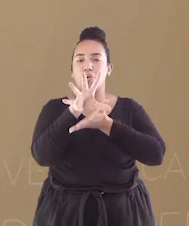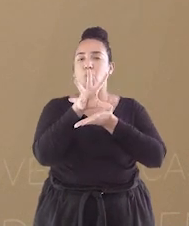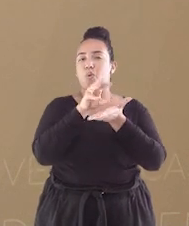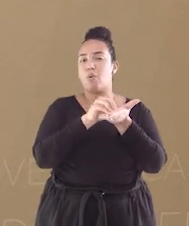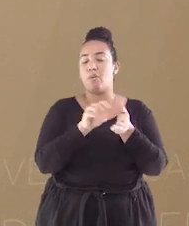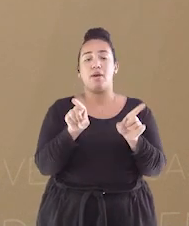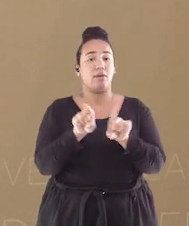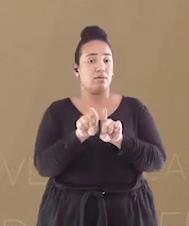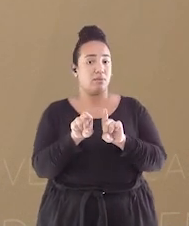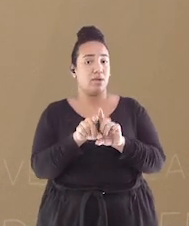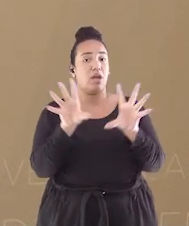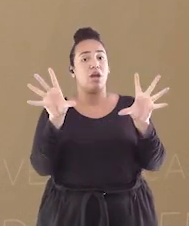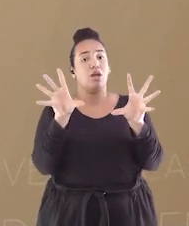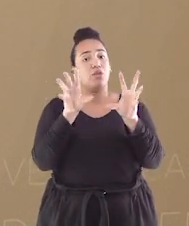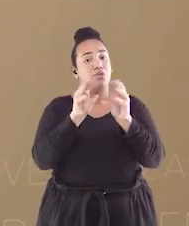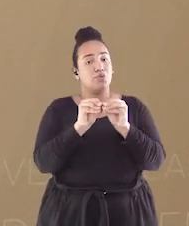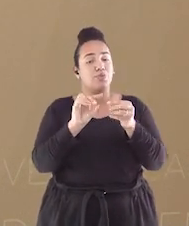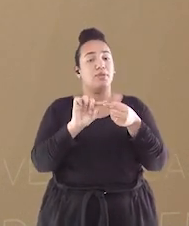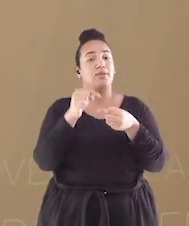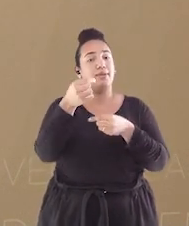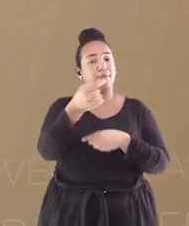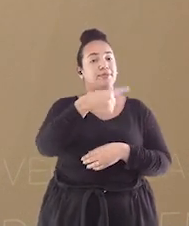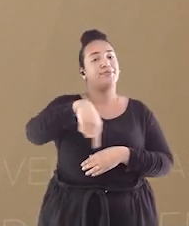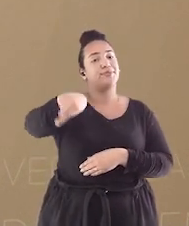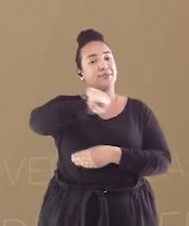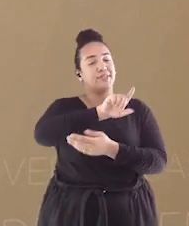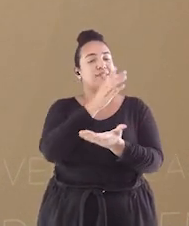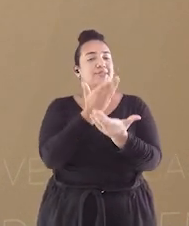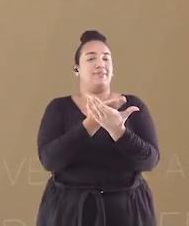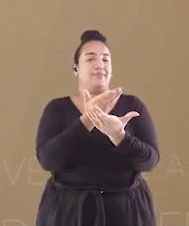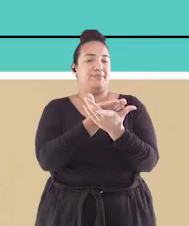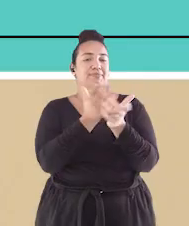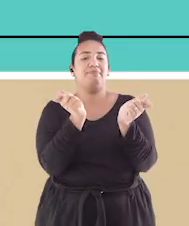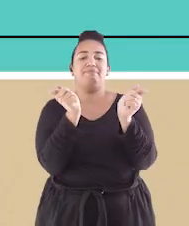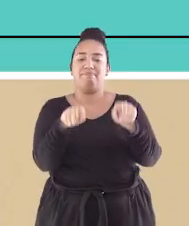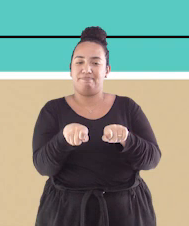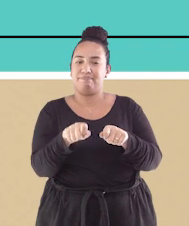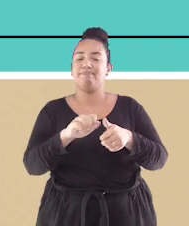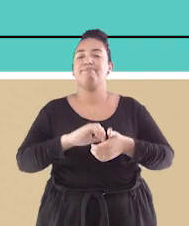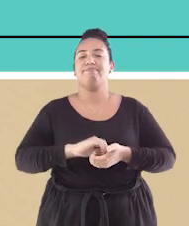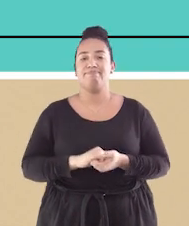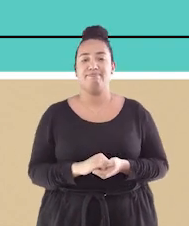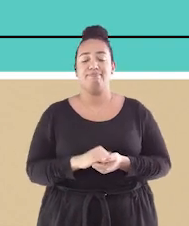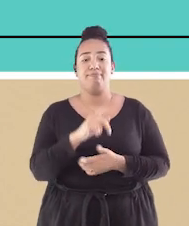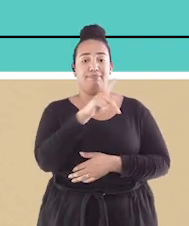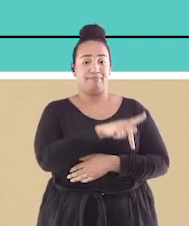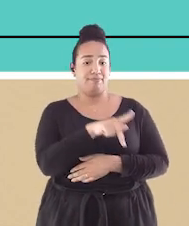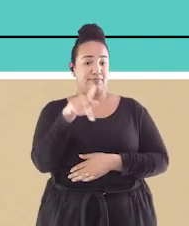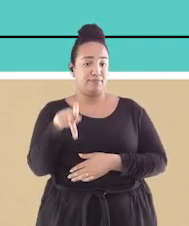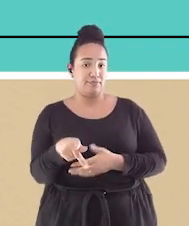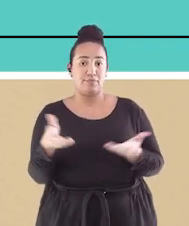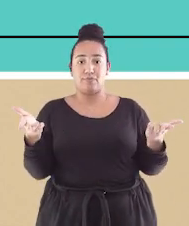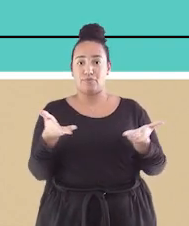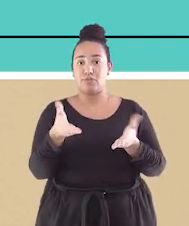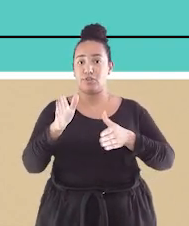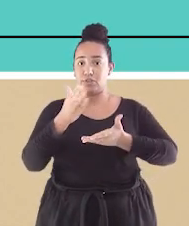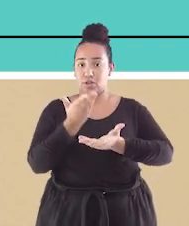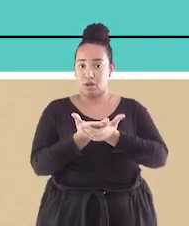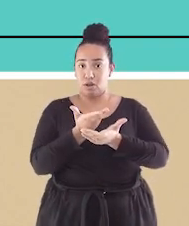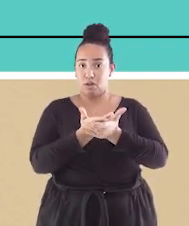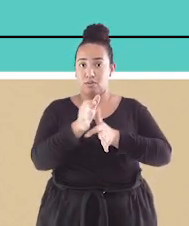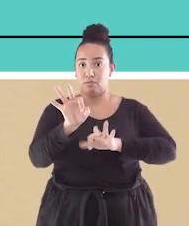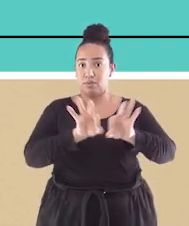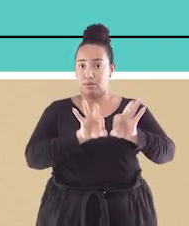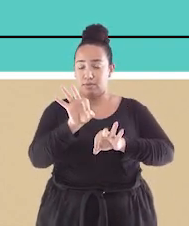para que depois consiga revisar o assunto de hoje. Professores, essa aula foi planejada